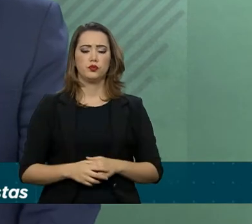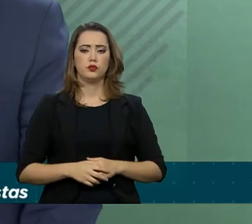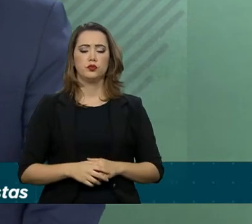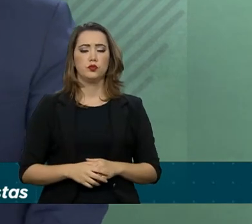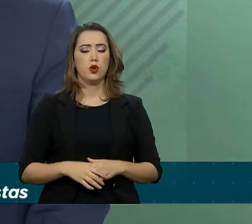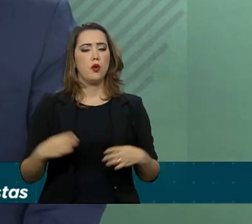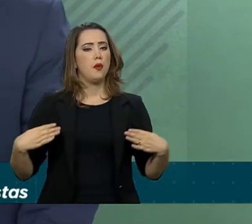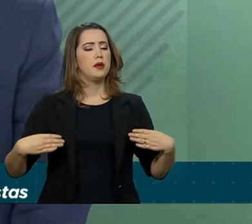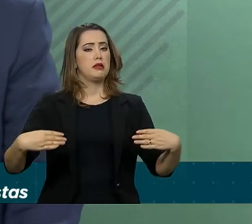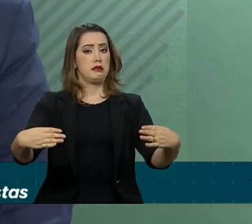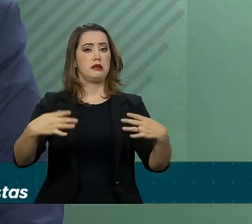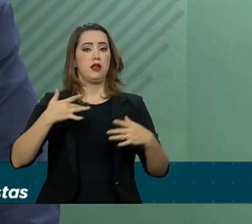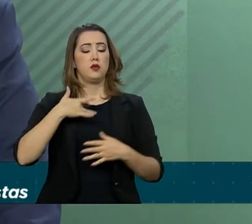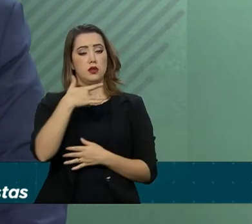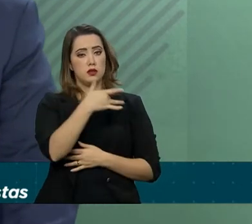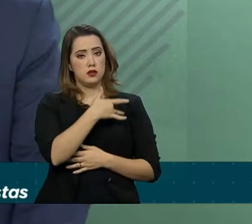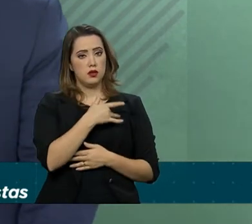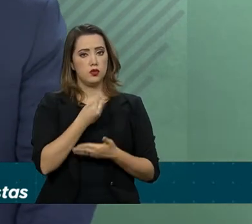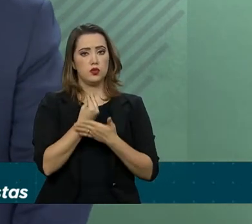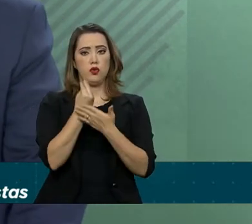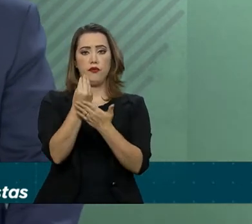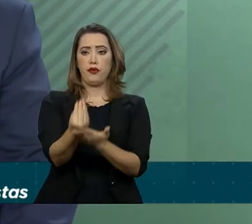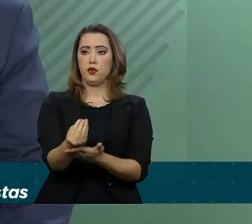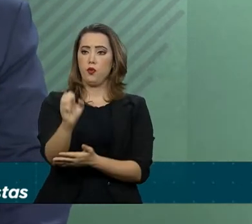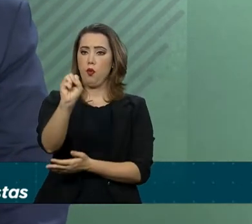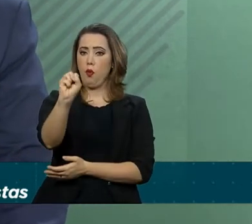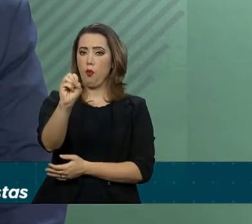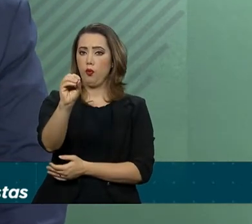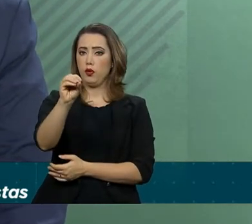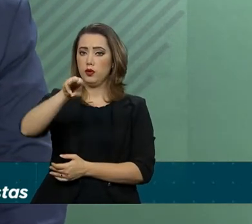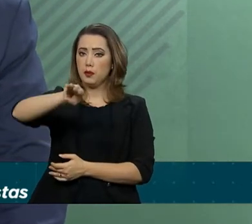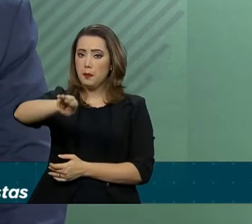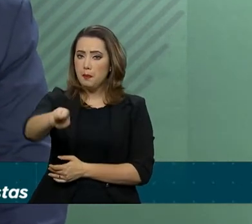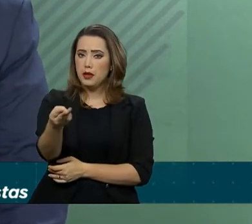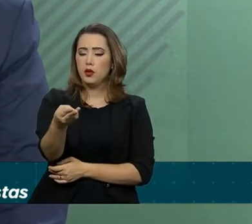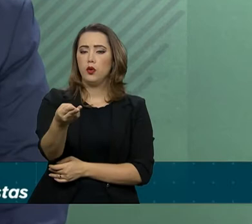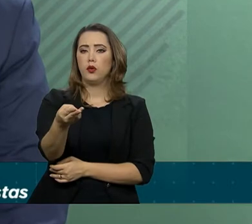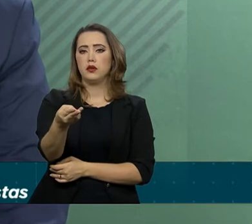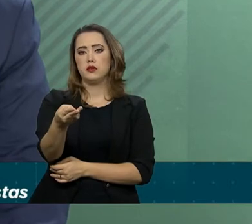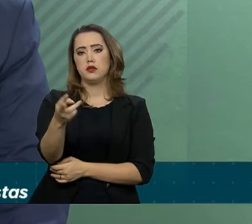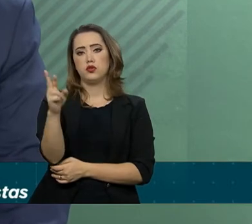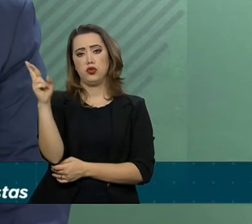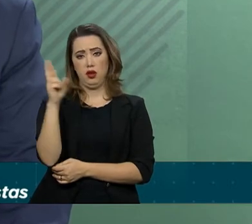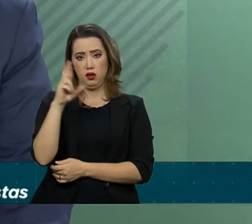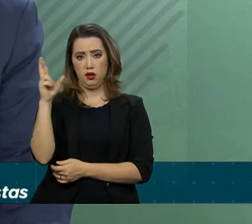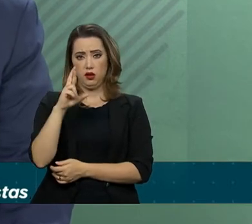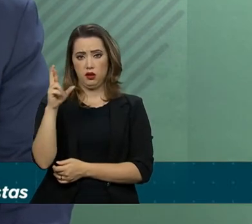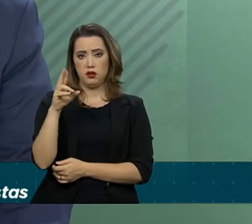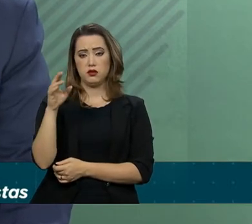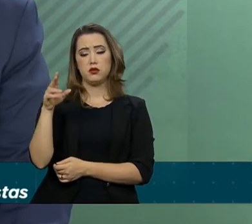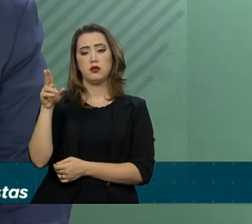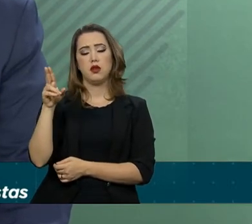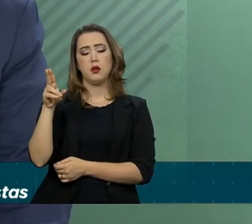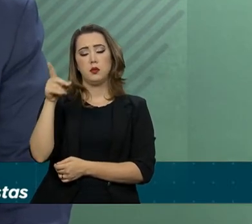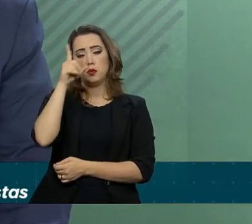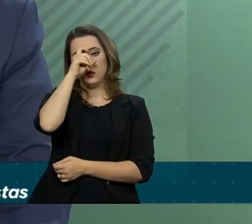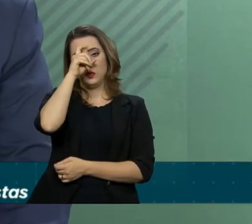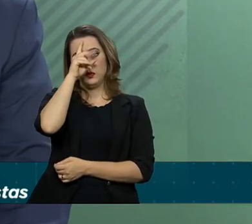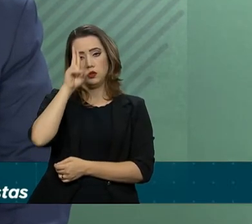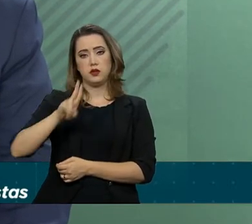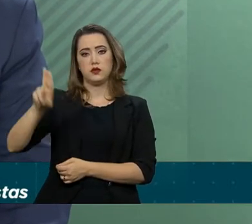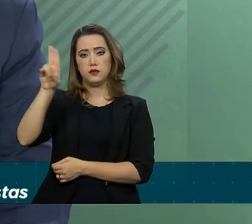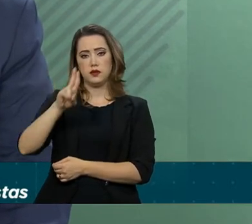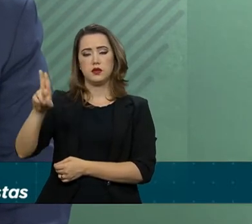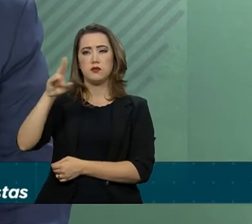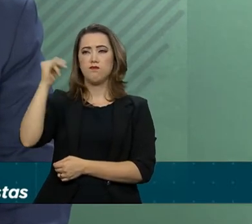O Ministério da Saúde disponibilizou quase 80 milhões para os hospitais universitários de todo o país, com